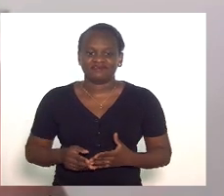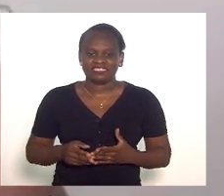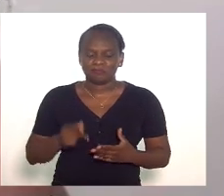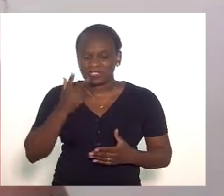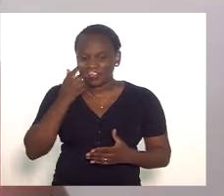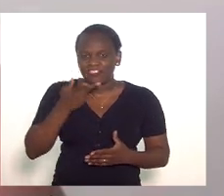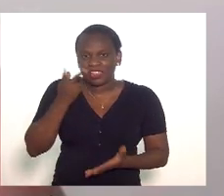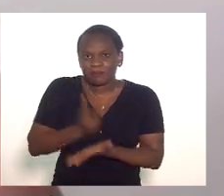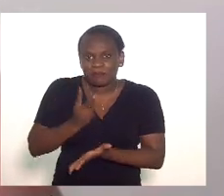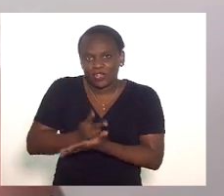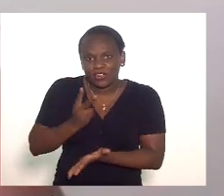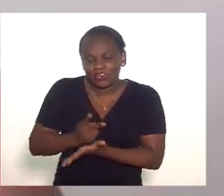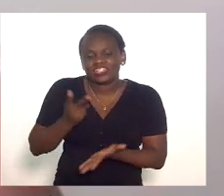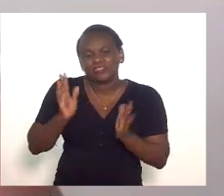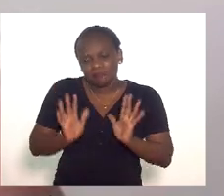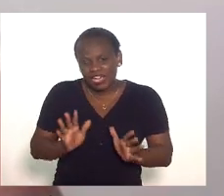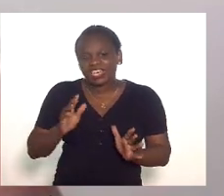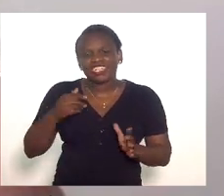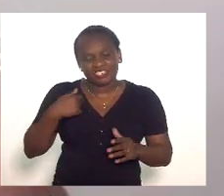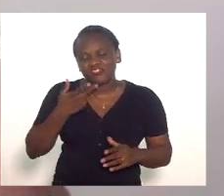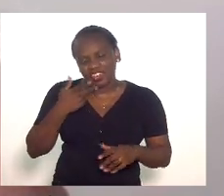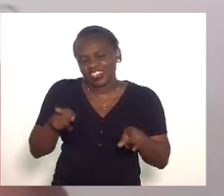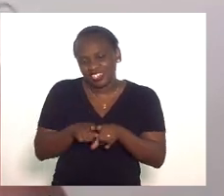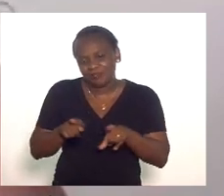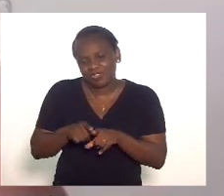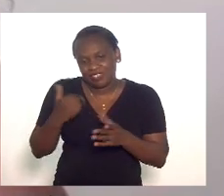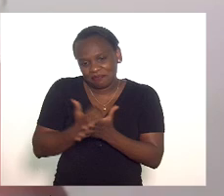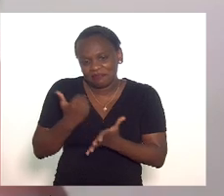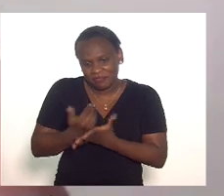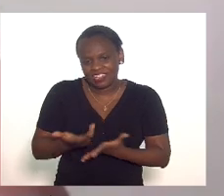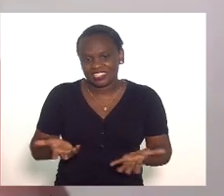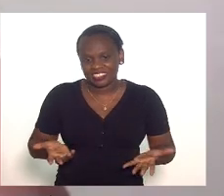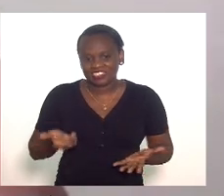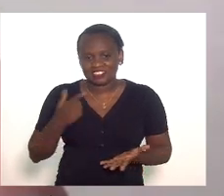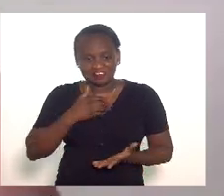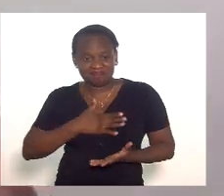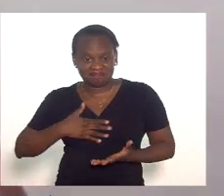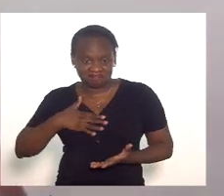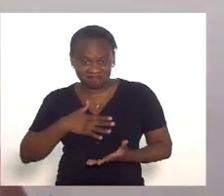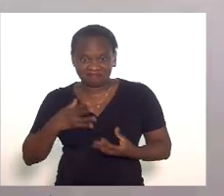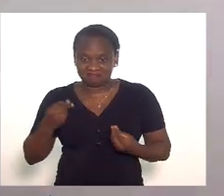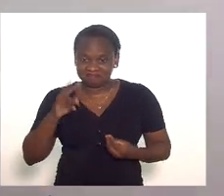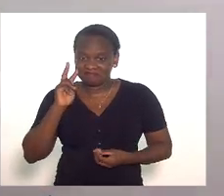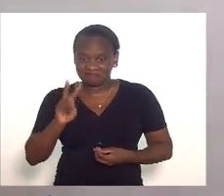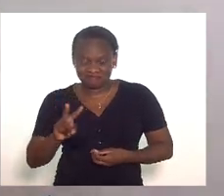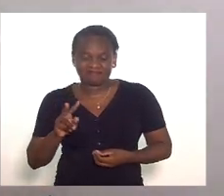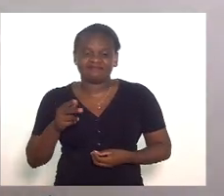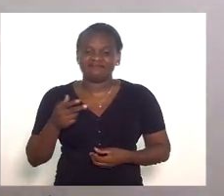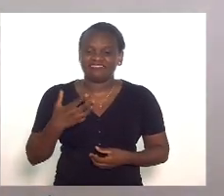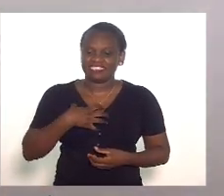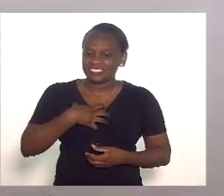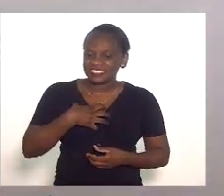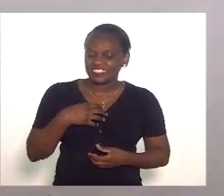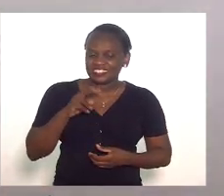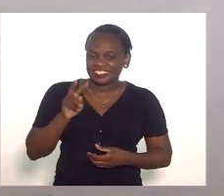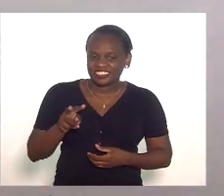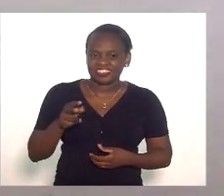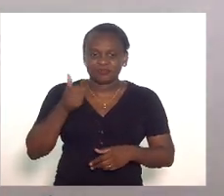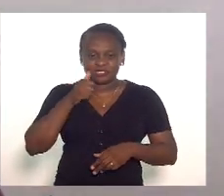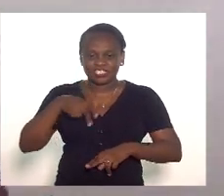molhado muitos já disseram mas eu também não poderia deixar de dizer a felicidade que tenho que sinto em vê-la